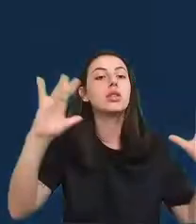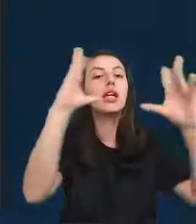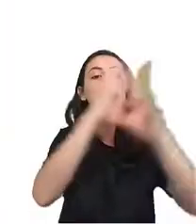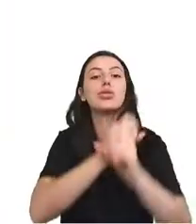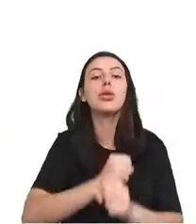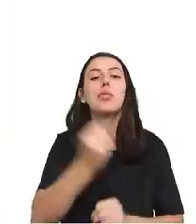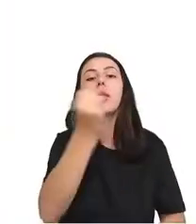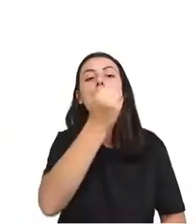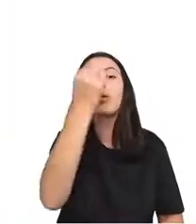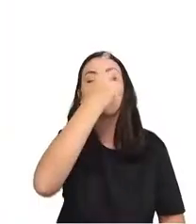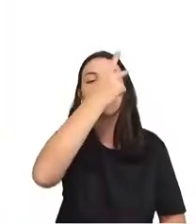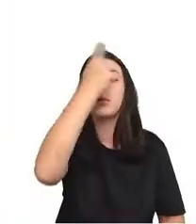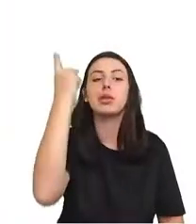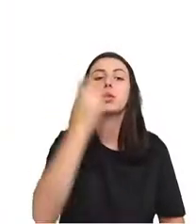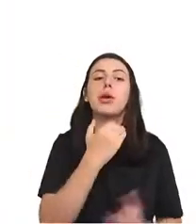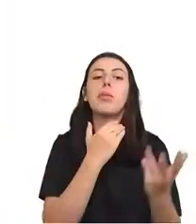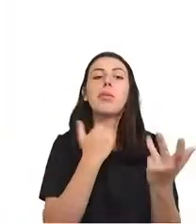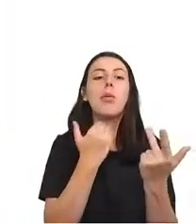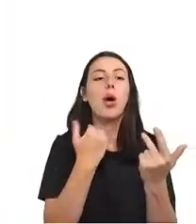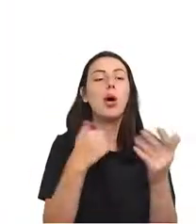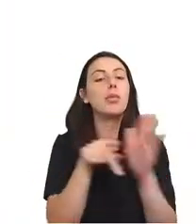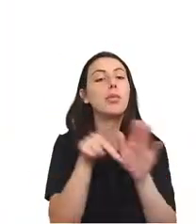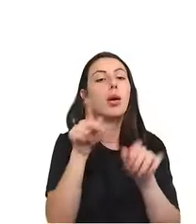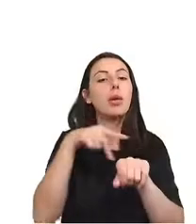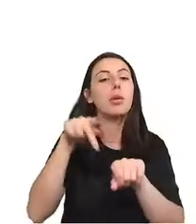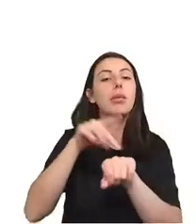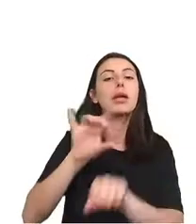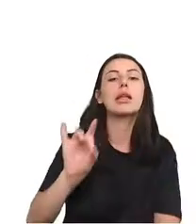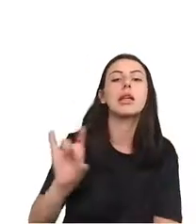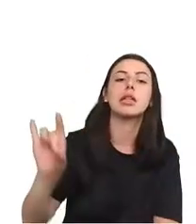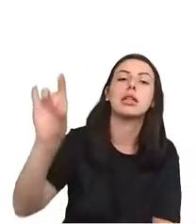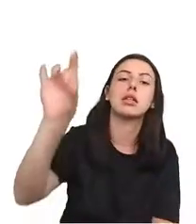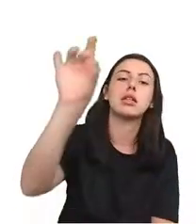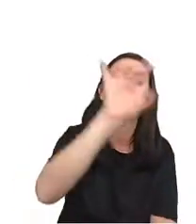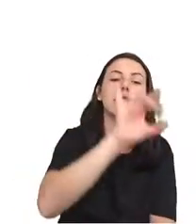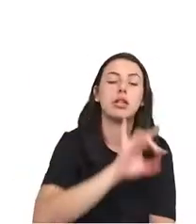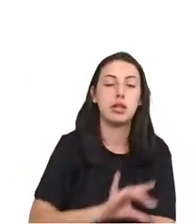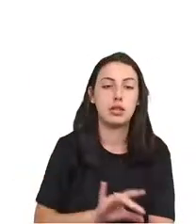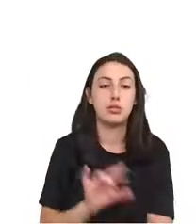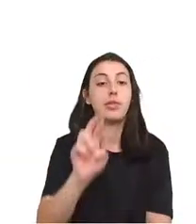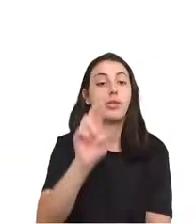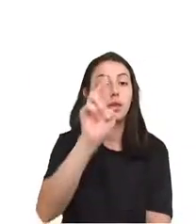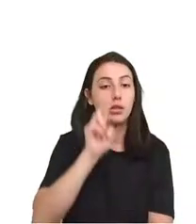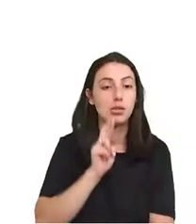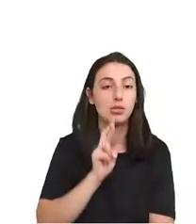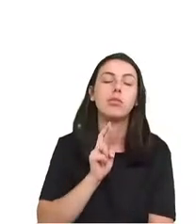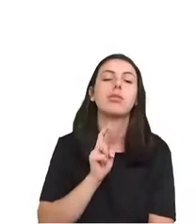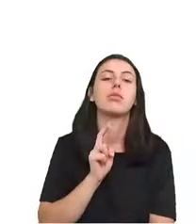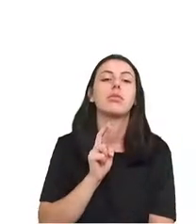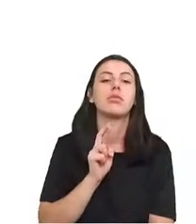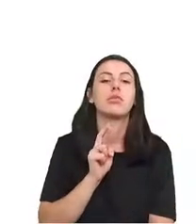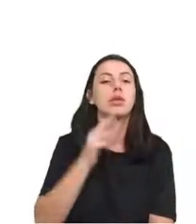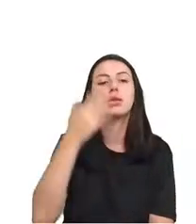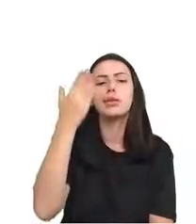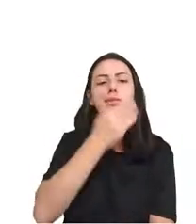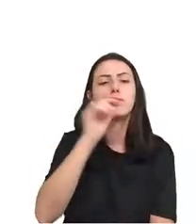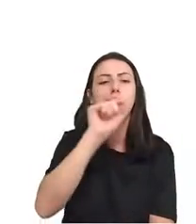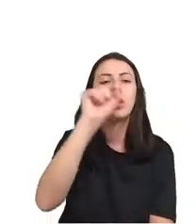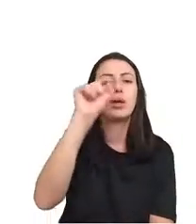de qualquer país. Os resultados desse exercício foram os seguintes.